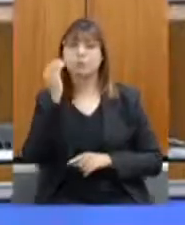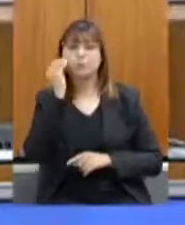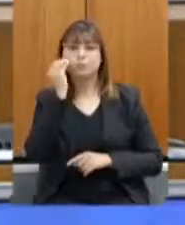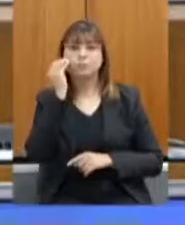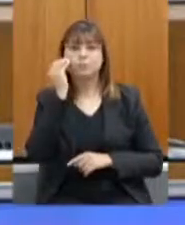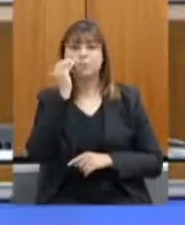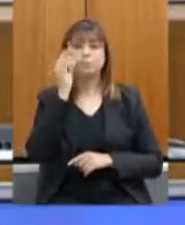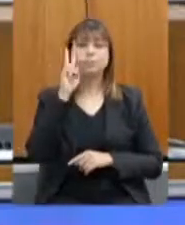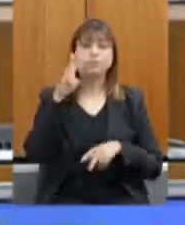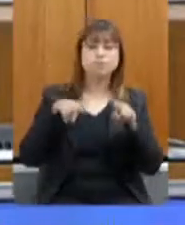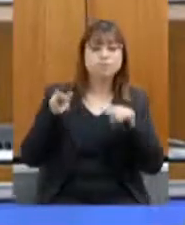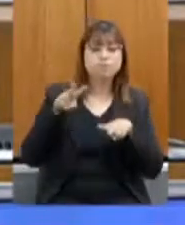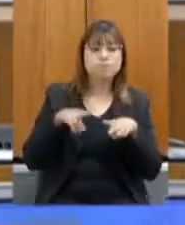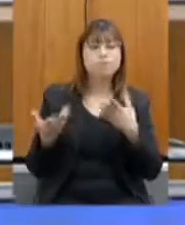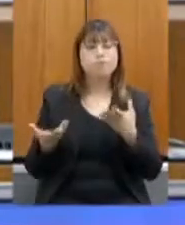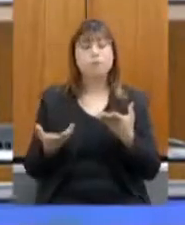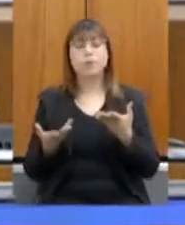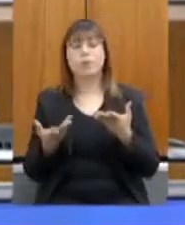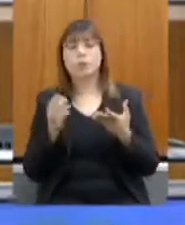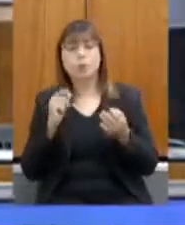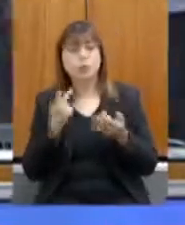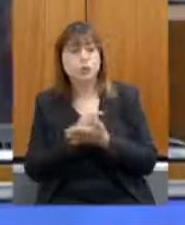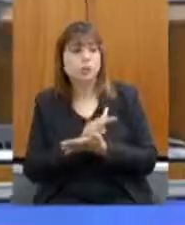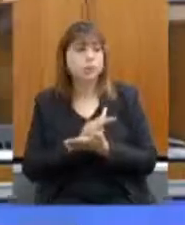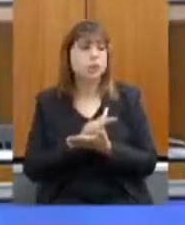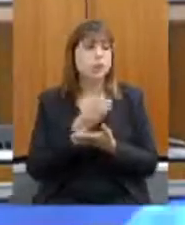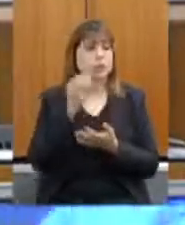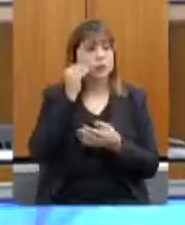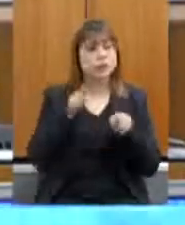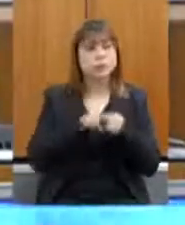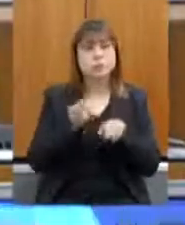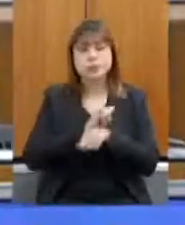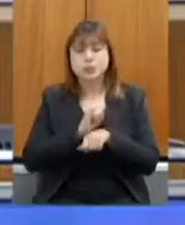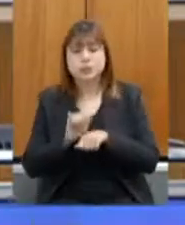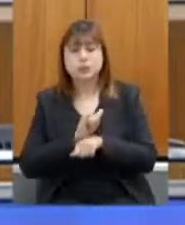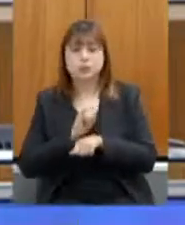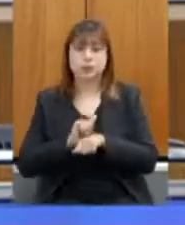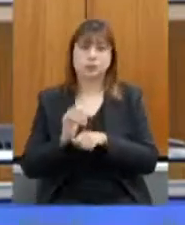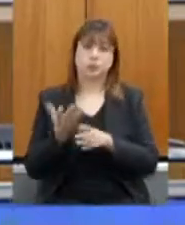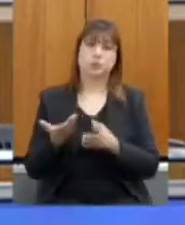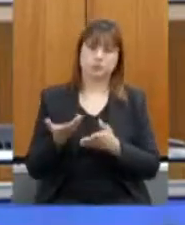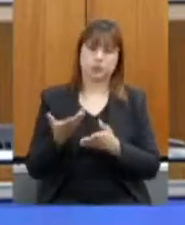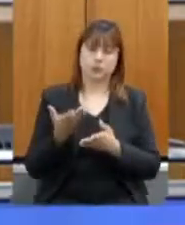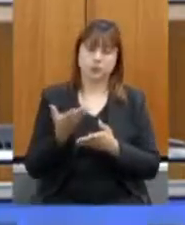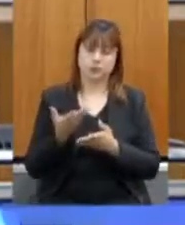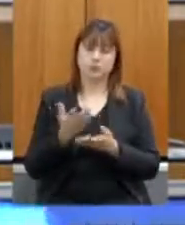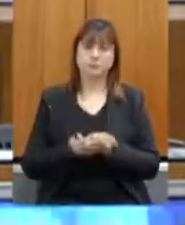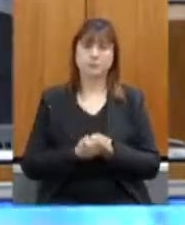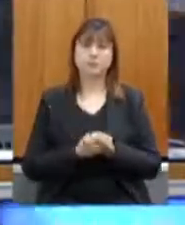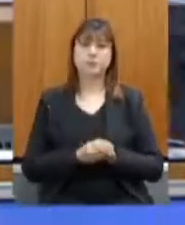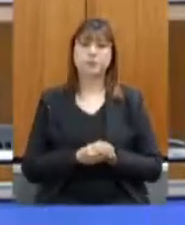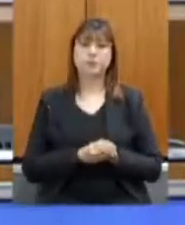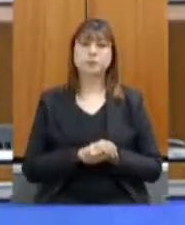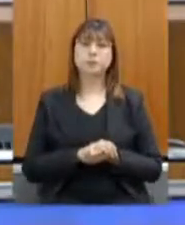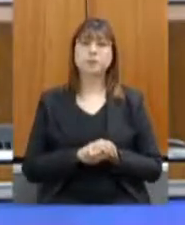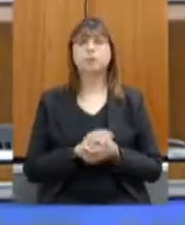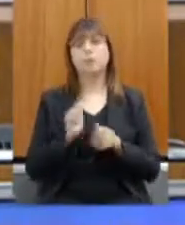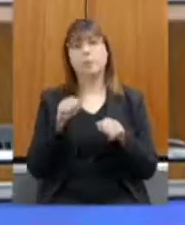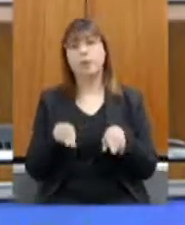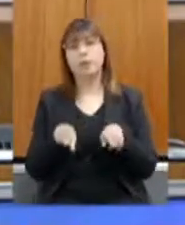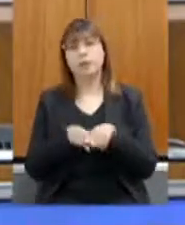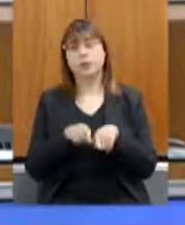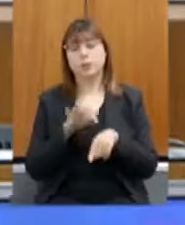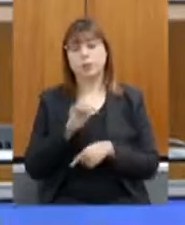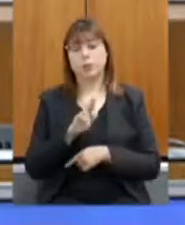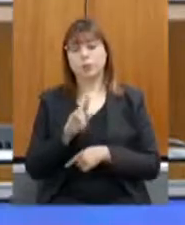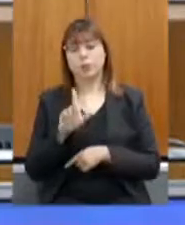a realidade e também buscar os caminhos para que a gente possa enfrentar juntos essa dificuldade. Tem essa possibilidade que no FUNCAFÉ tem